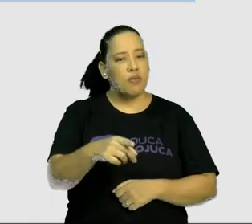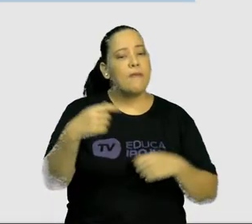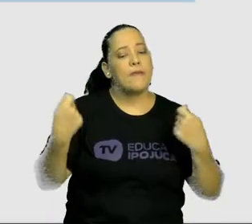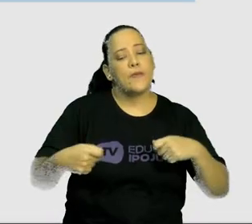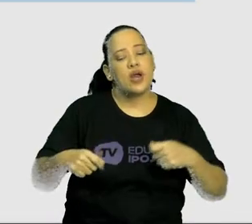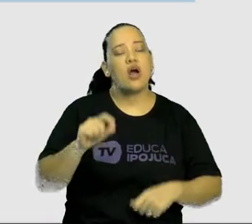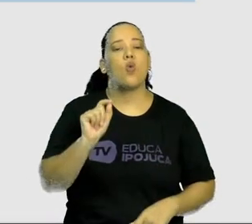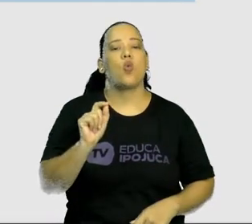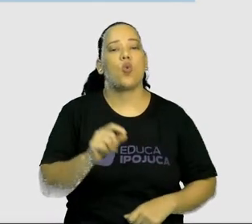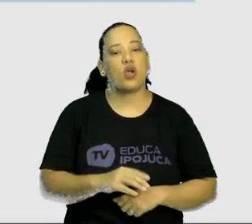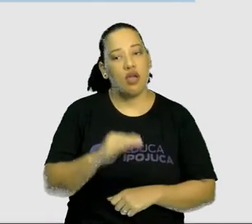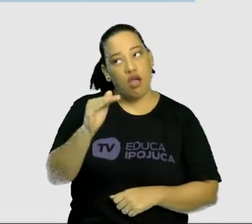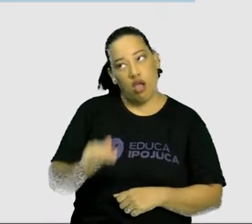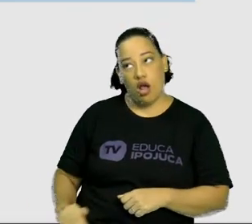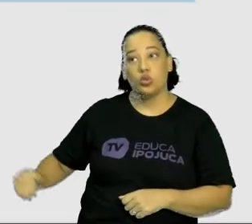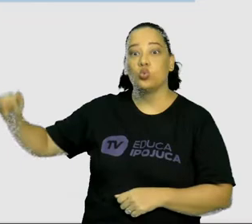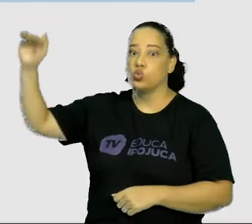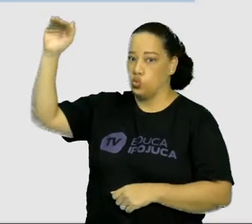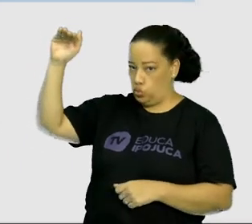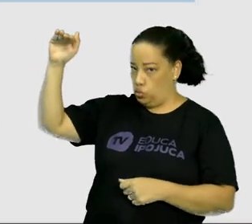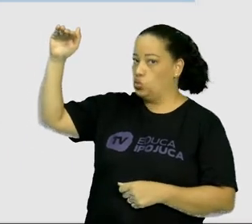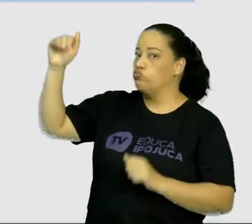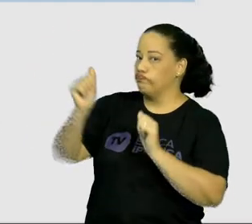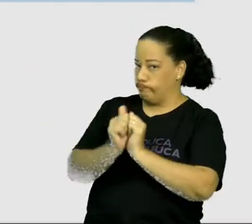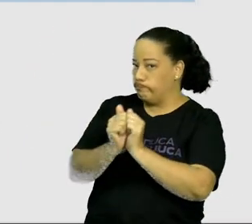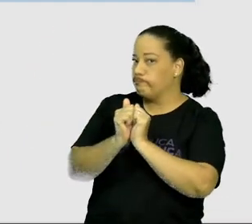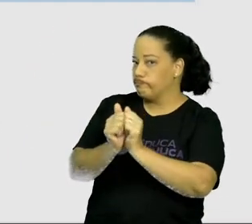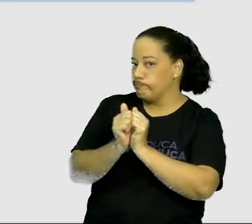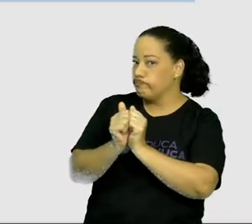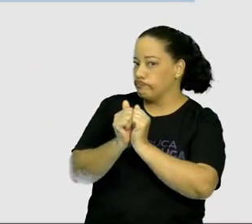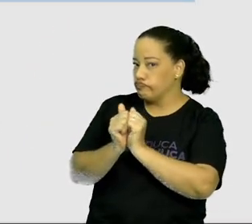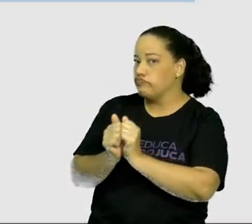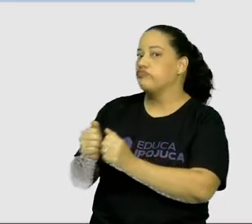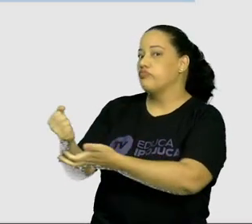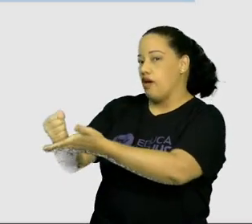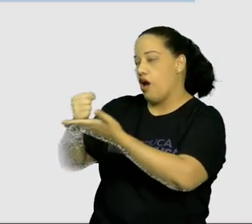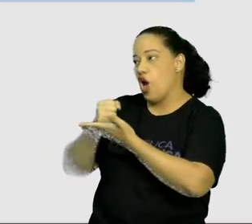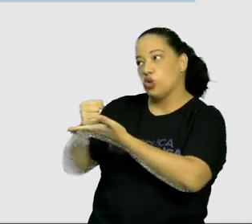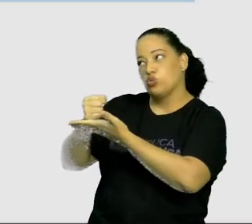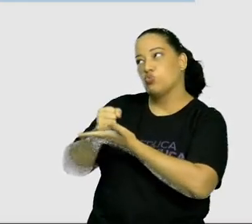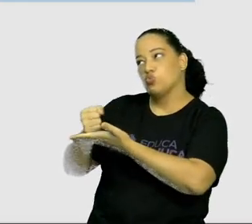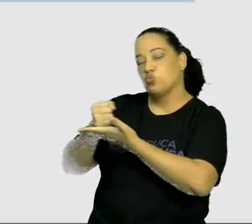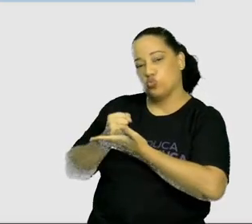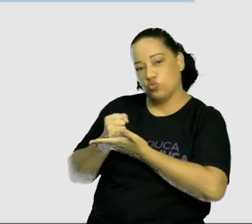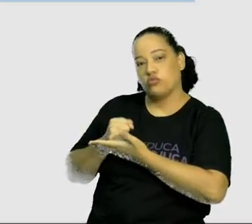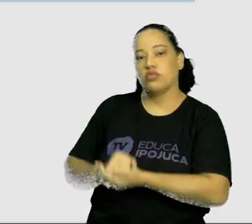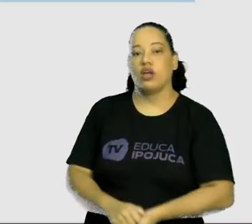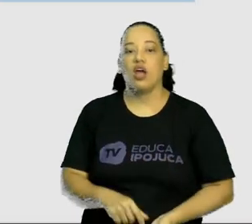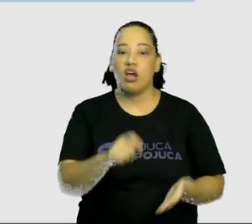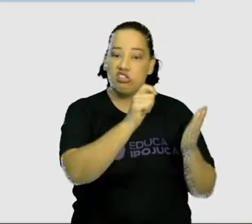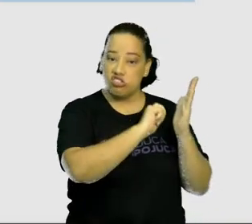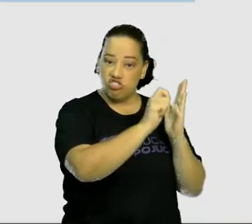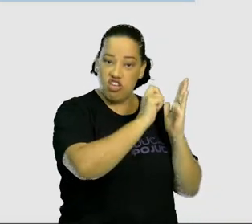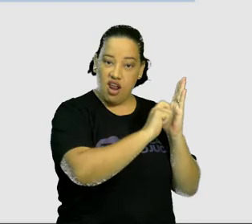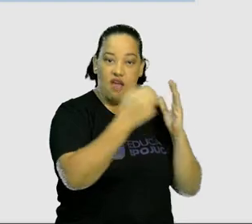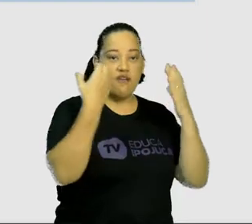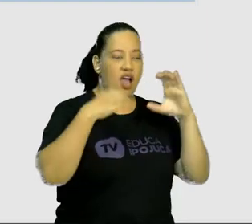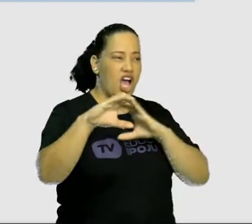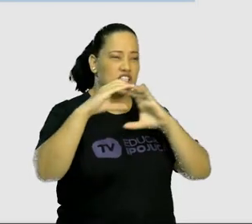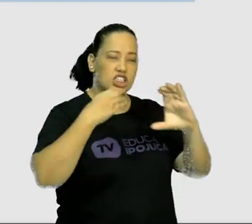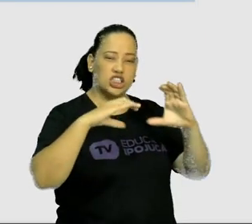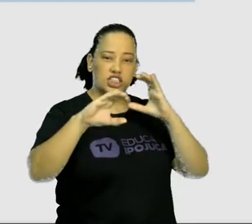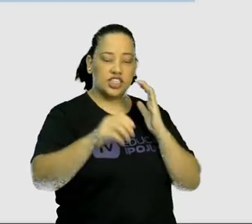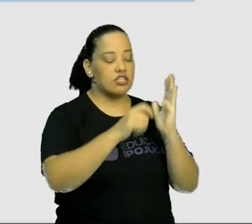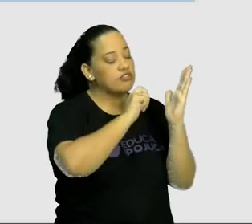ajuda de um adulto. Pois é. Então, pede ajuda aí a um adulto e escreve uma cantiga que você mais